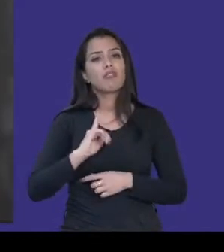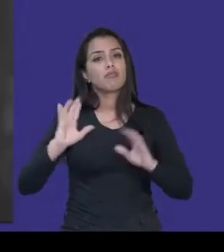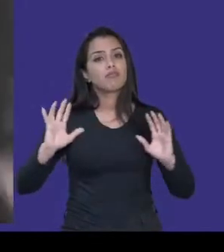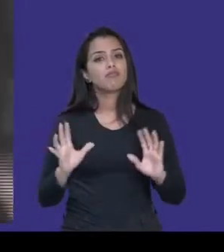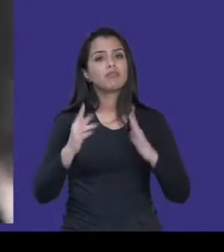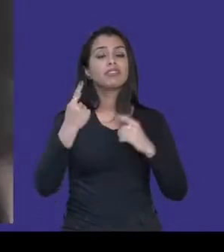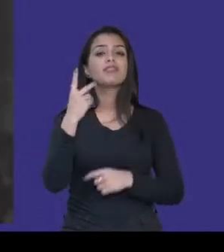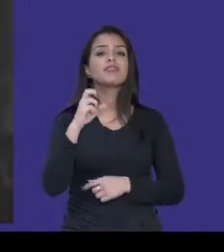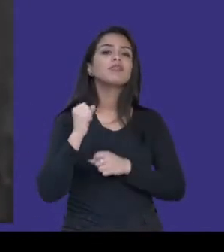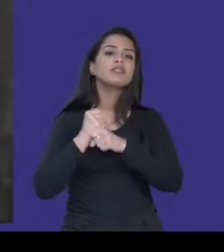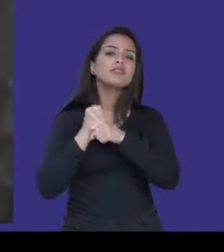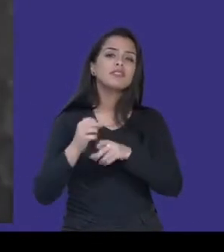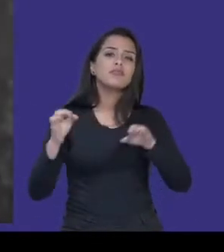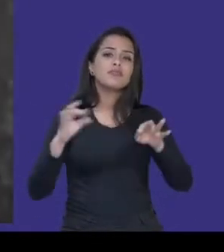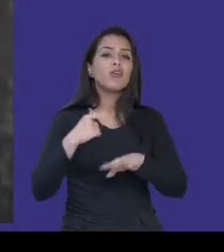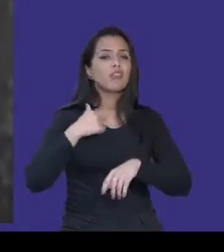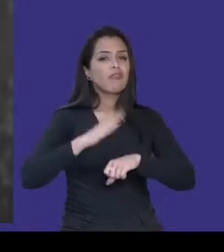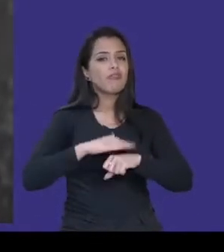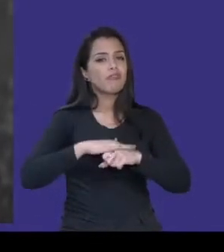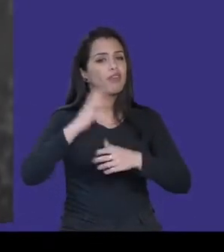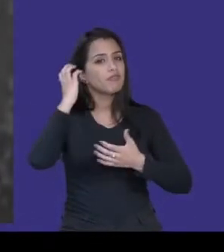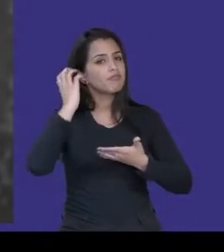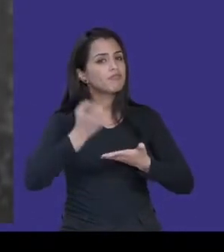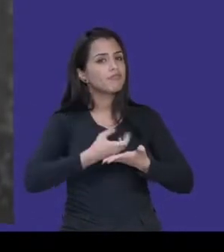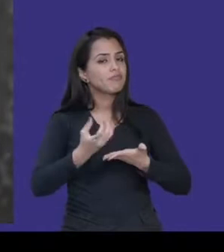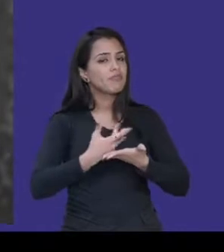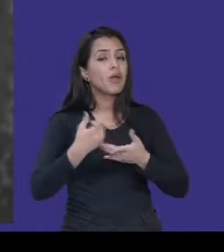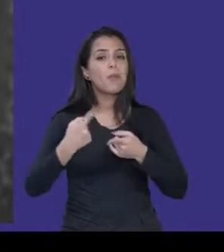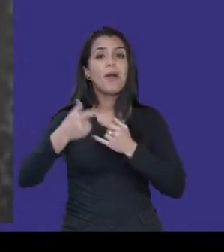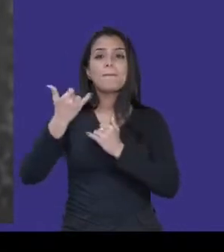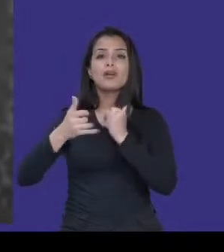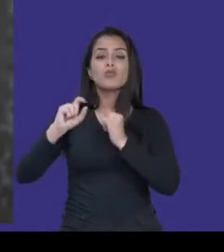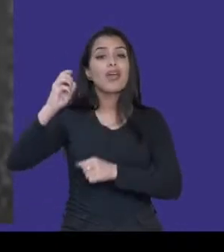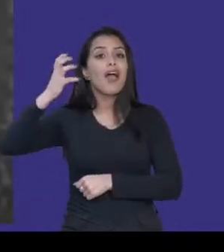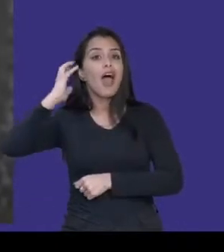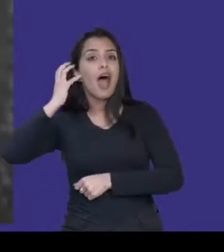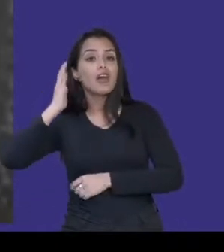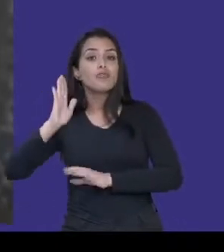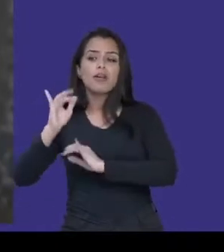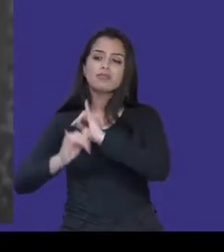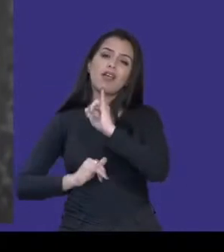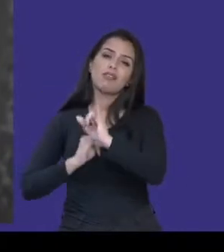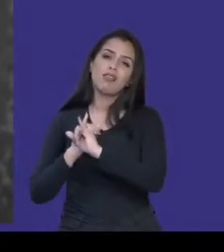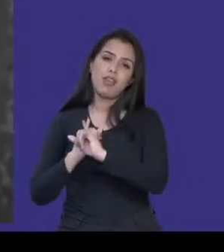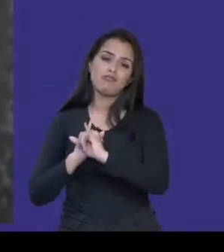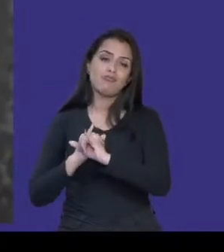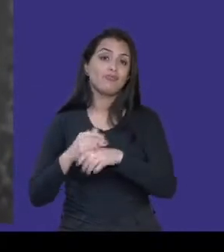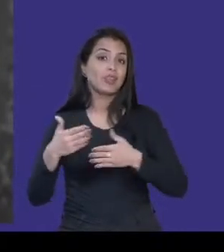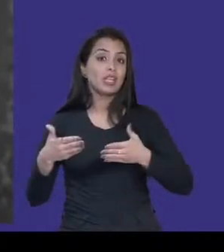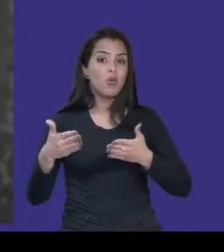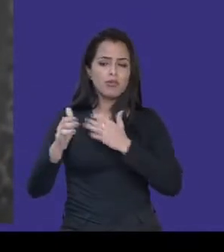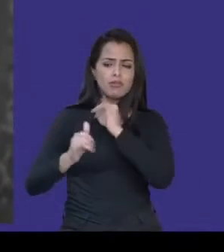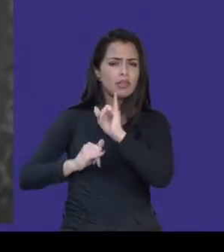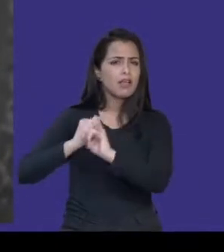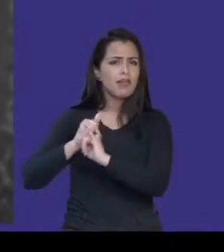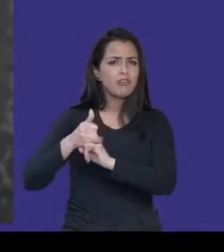E como o podcast é rádio na internet, logo vem essa sensação de que não há limite para a inclusão. Porque